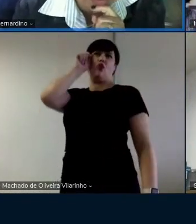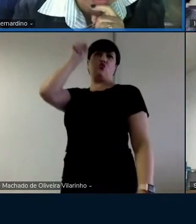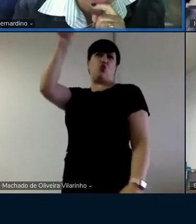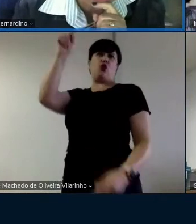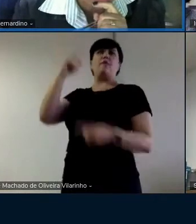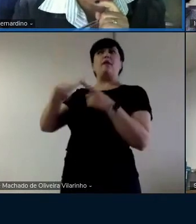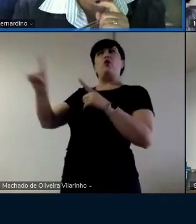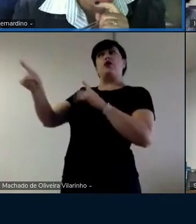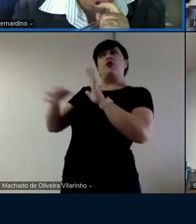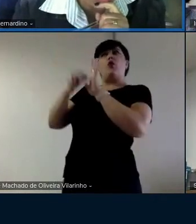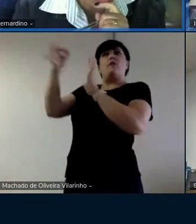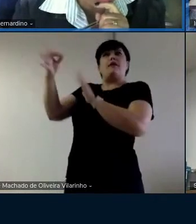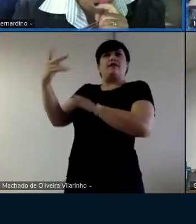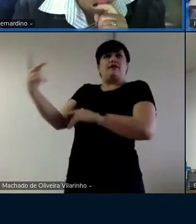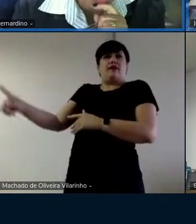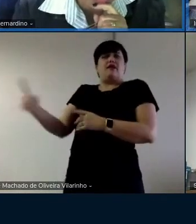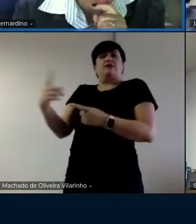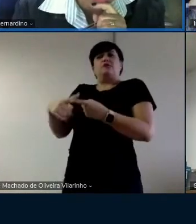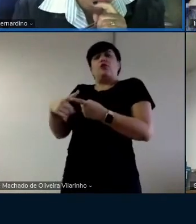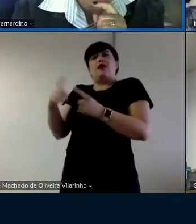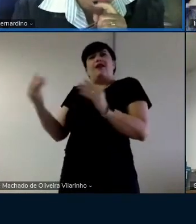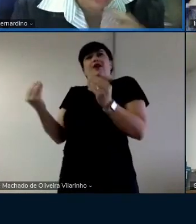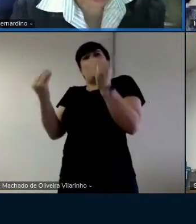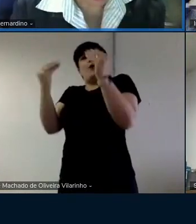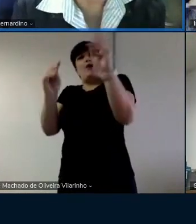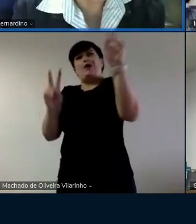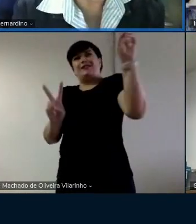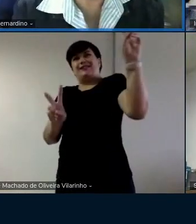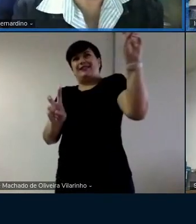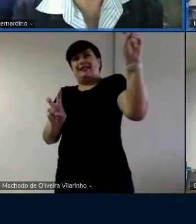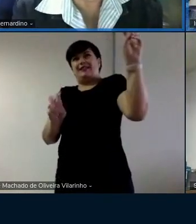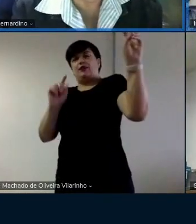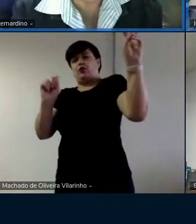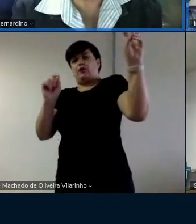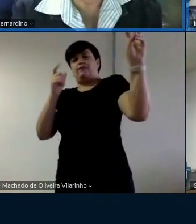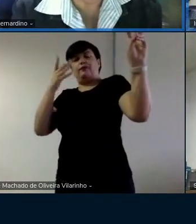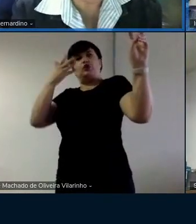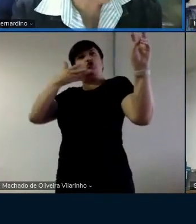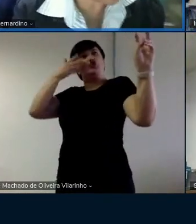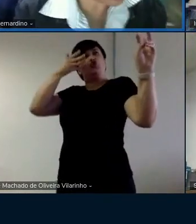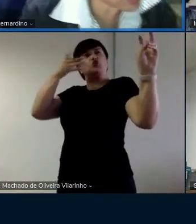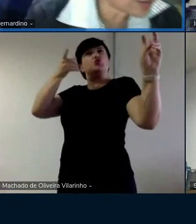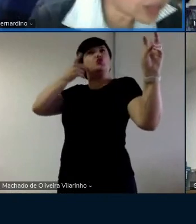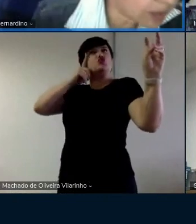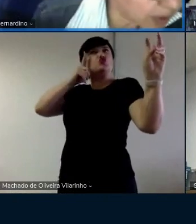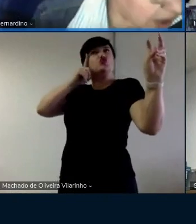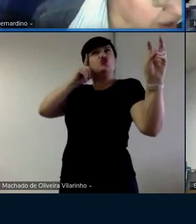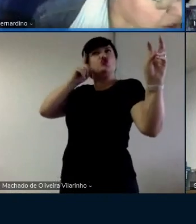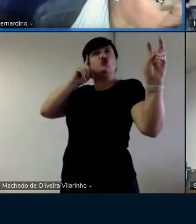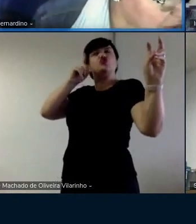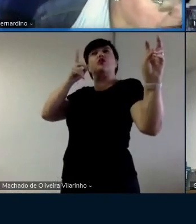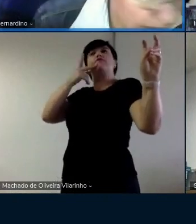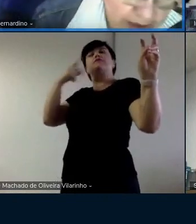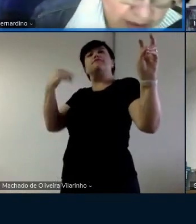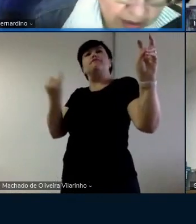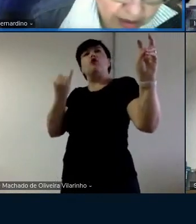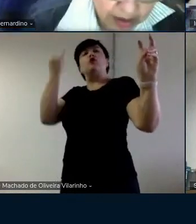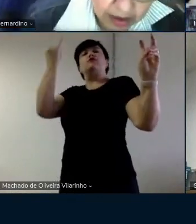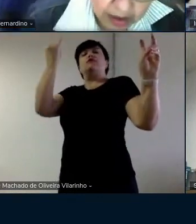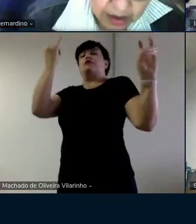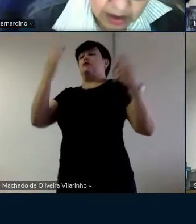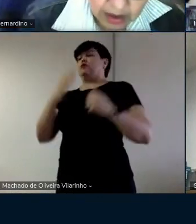comentasse. Porque ela coloca assim, olha, no discurso cotidiano deve ser importante que